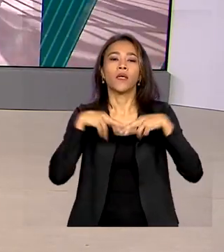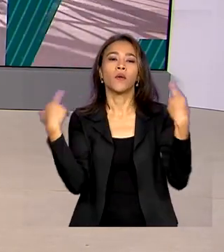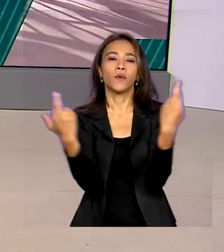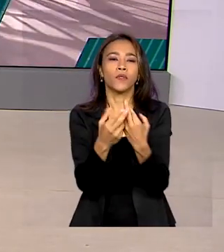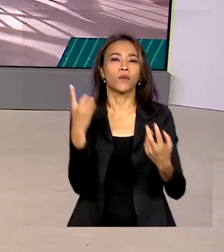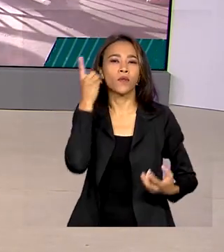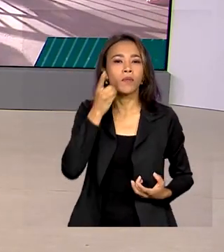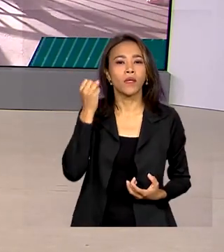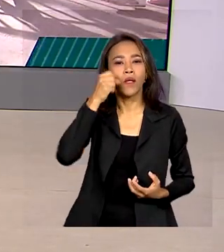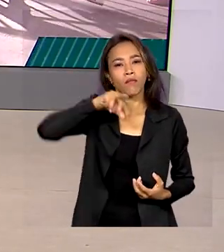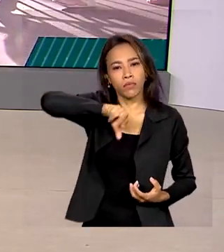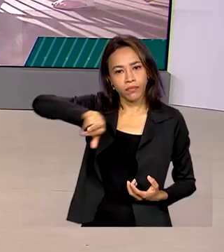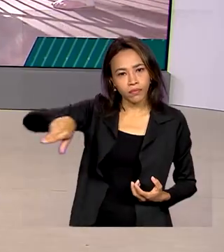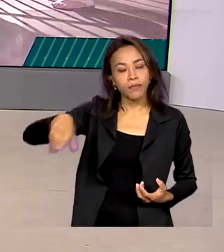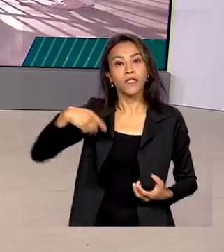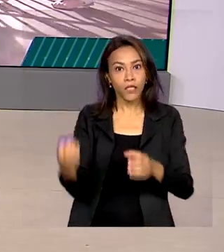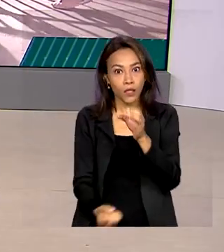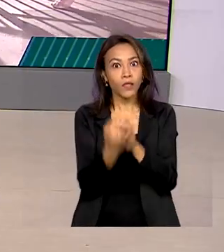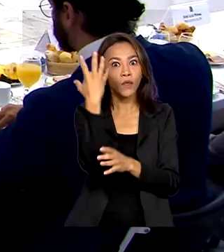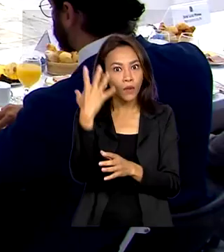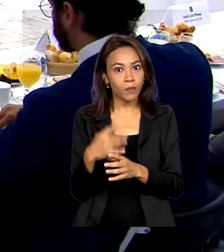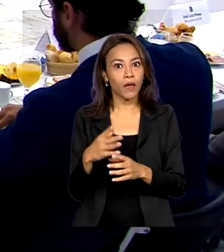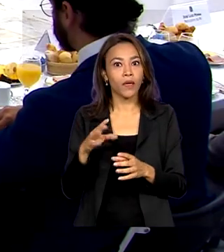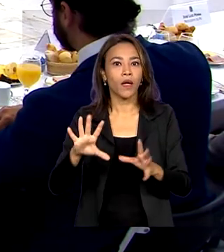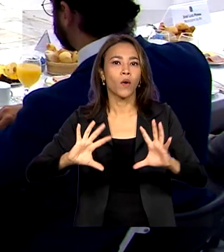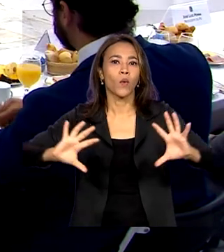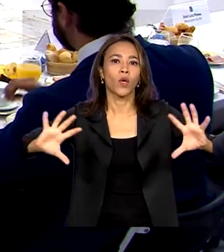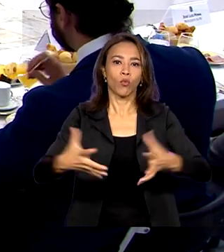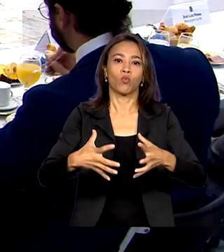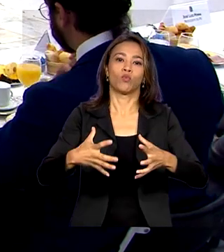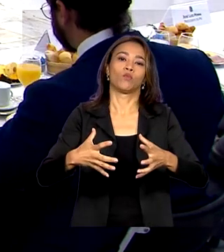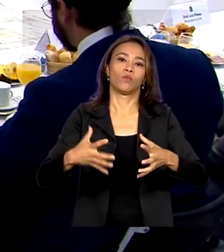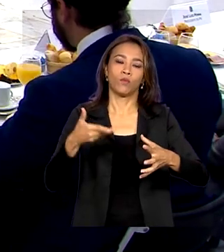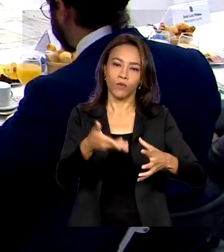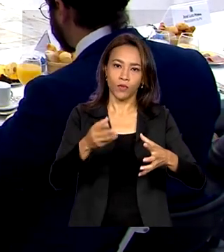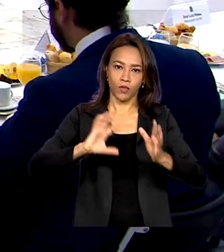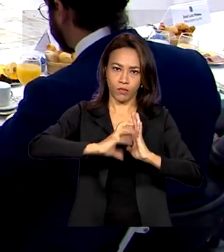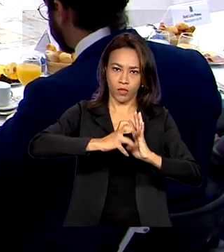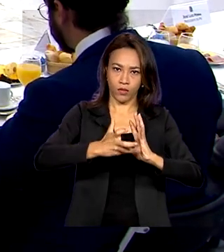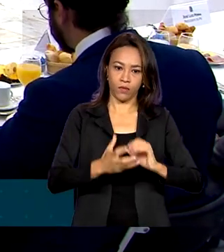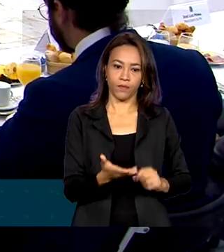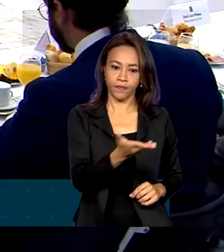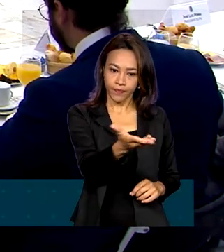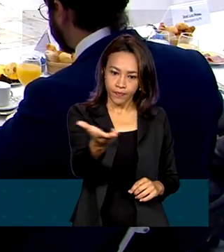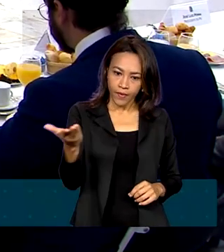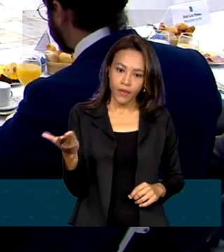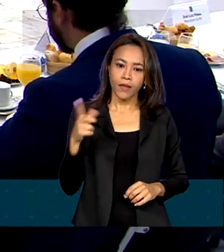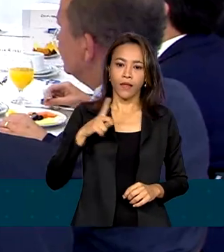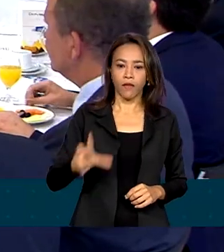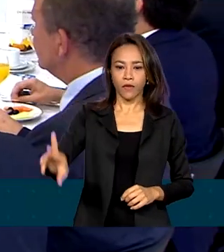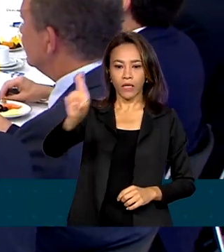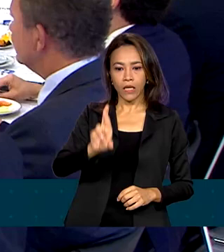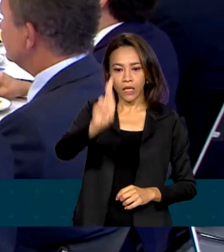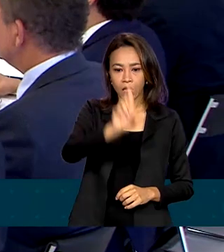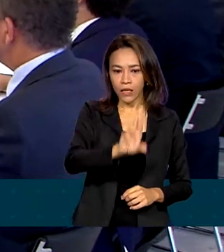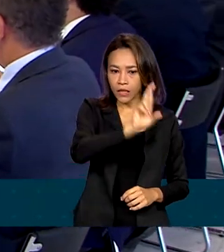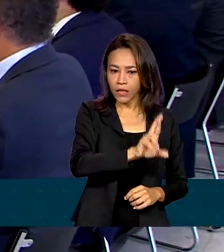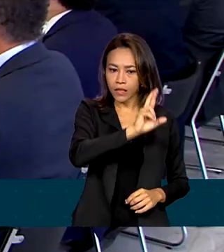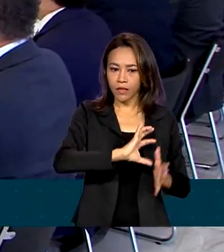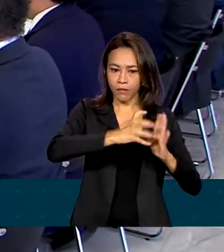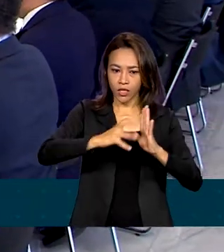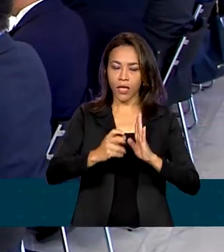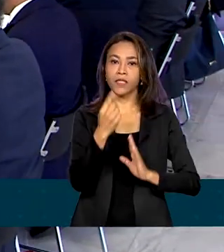criação de uma Frente Ampla de Partidos. O encontro trouxe lideranças partidárias de 16